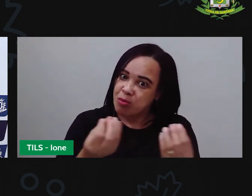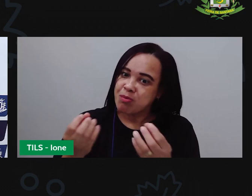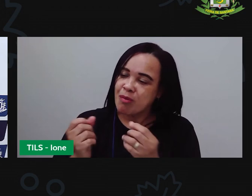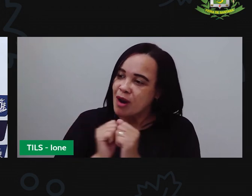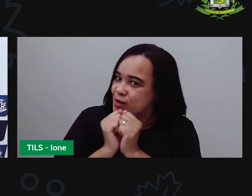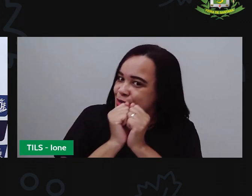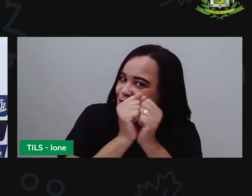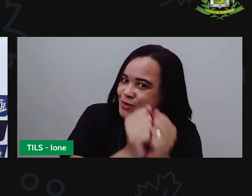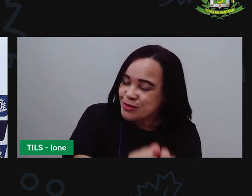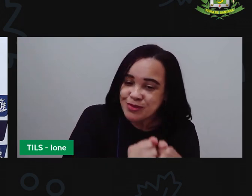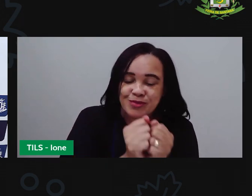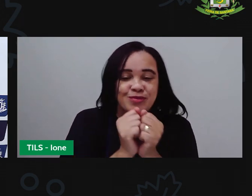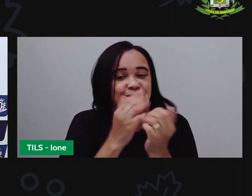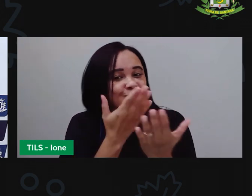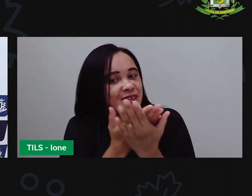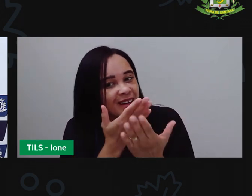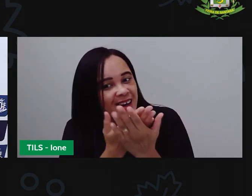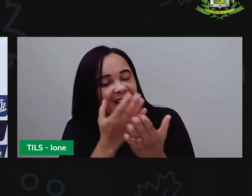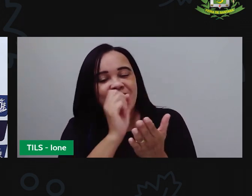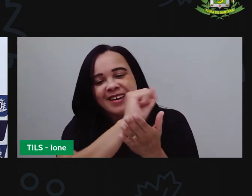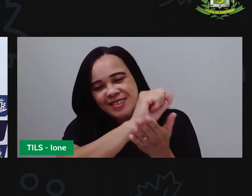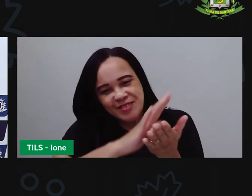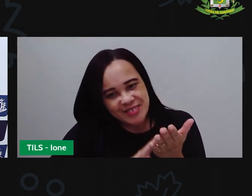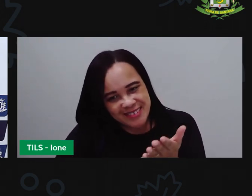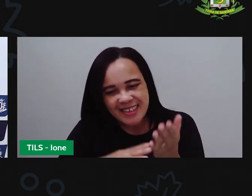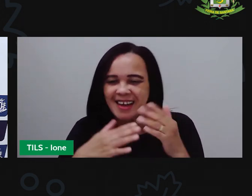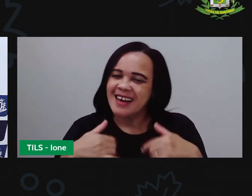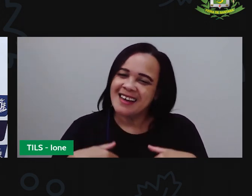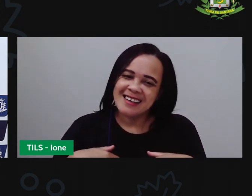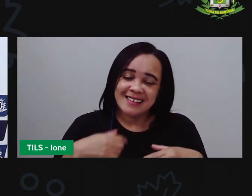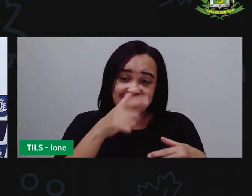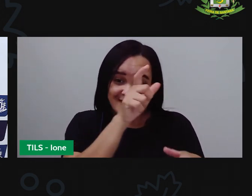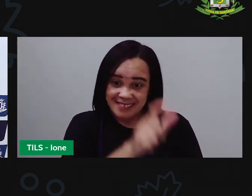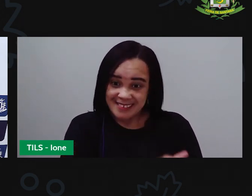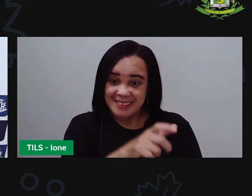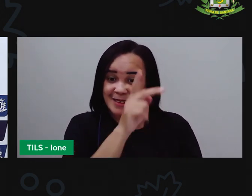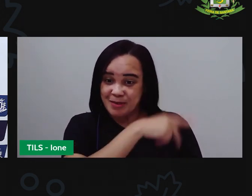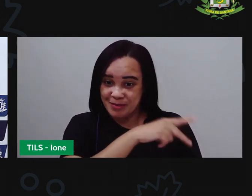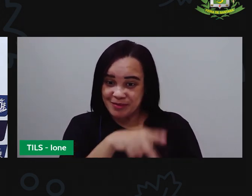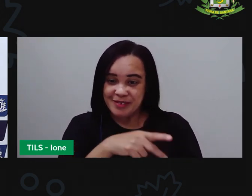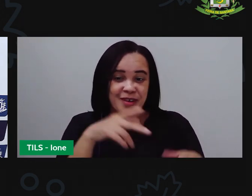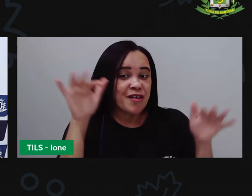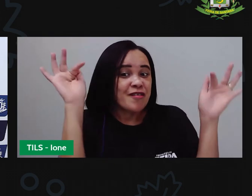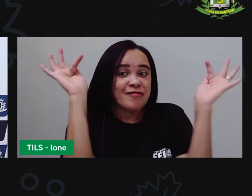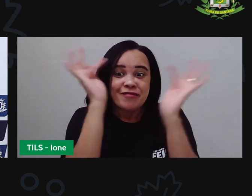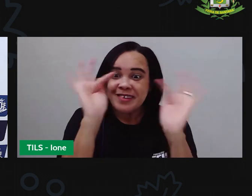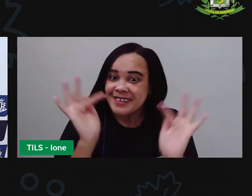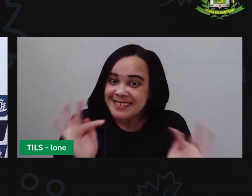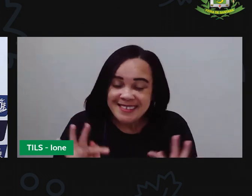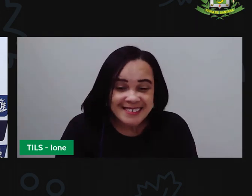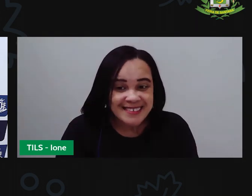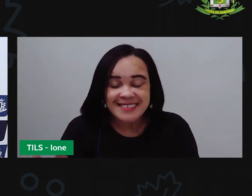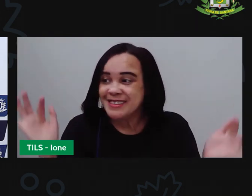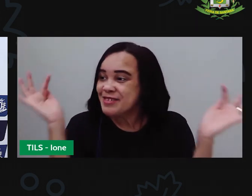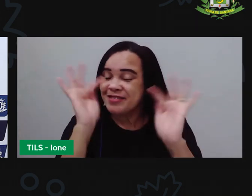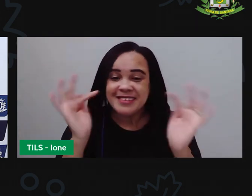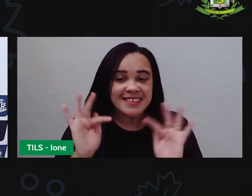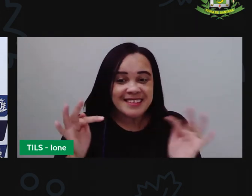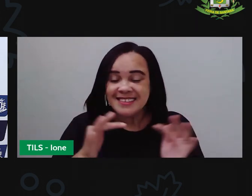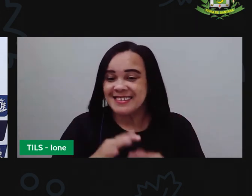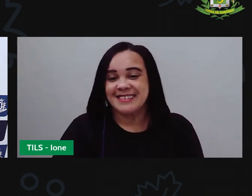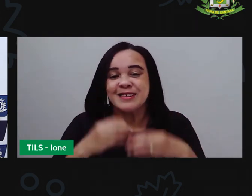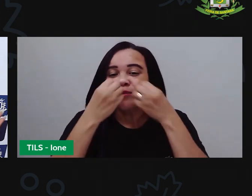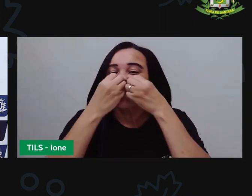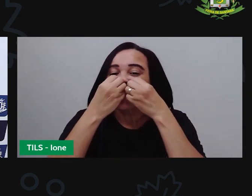as aulas das nossas atividades e eu estou muito feliz com o retorno de vocês com os comentários que vocês estão deixando aqui. Tá bom?